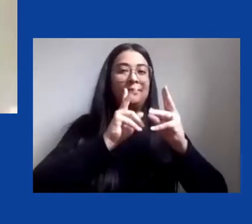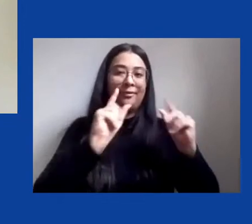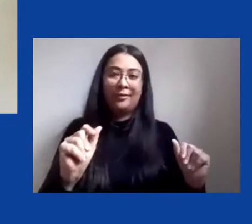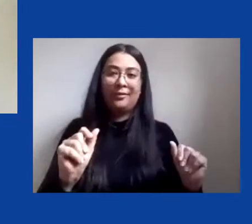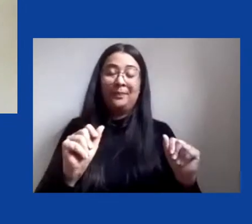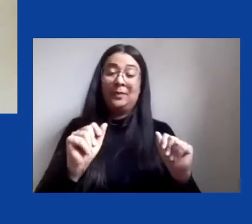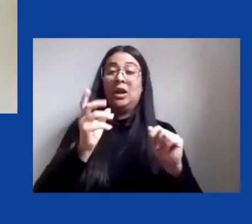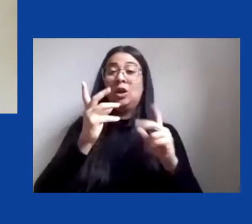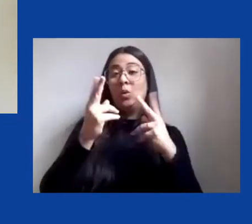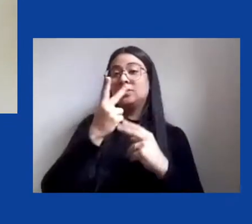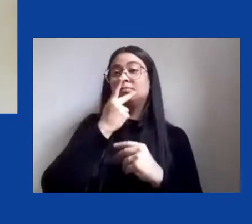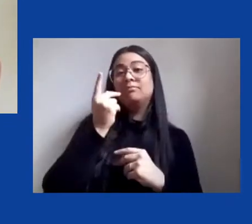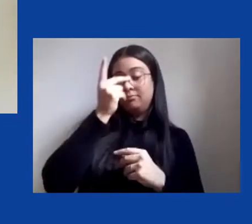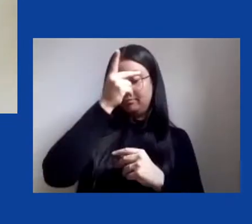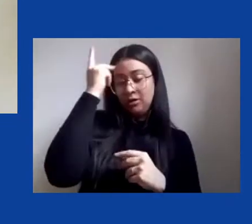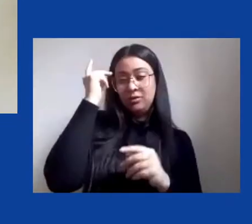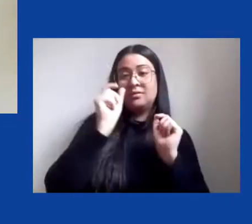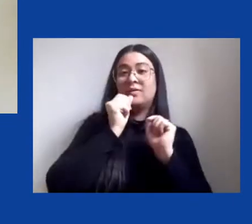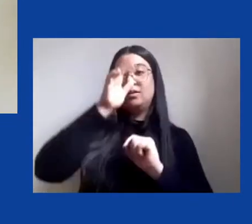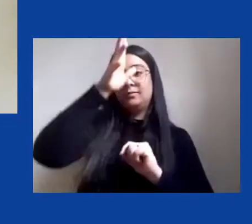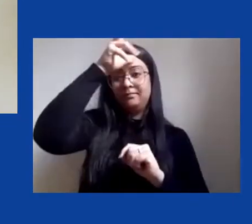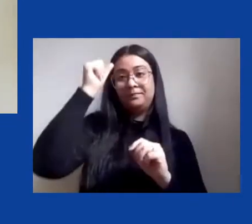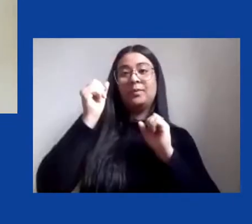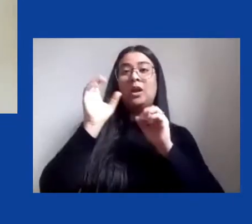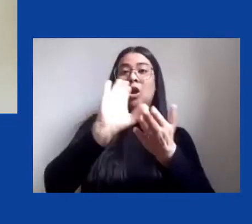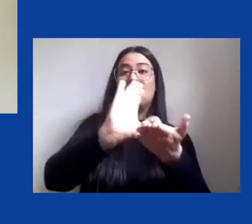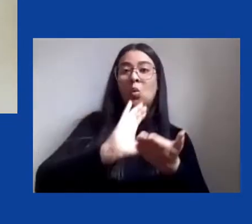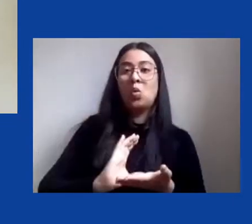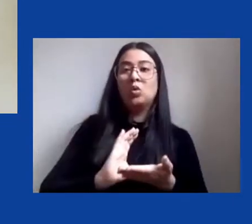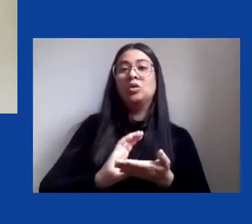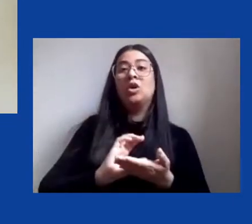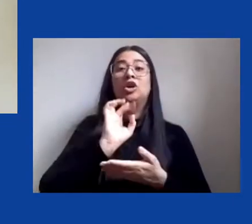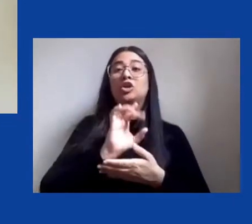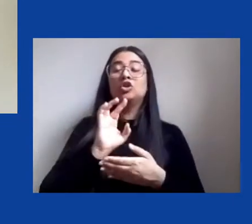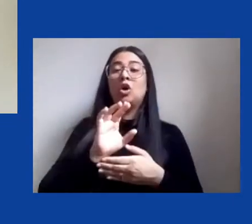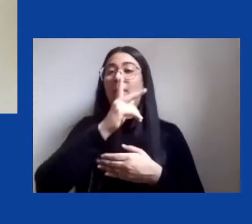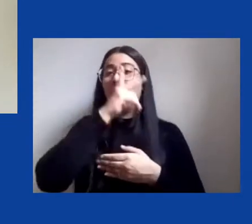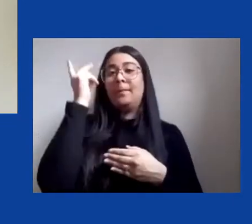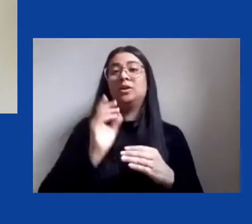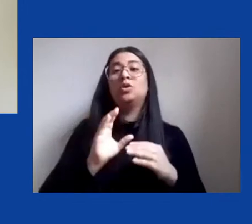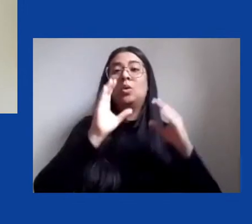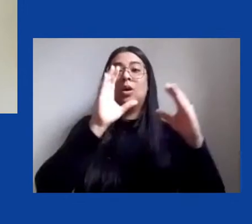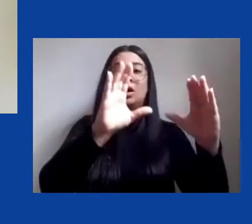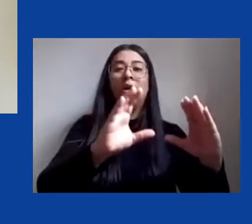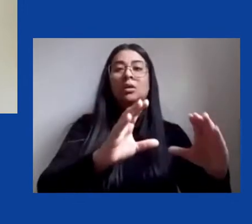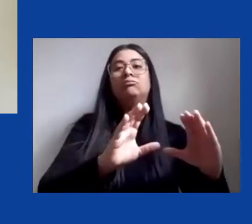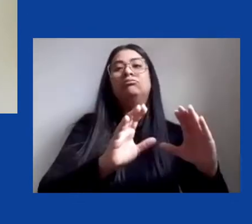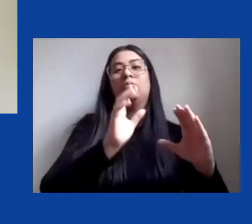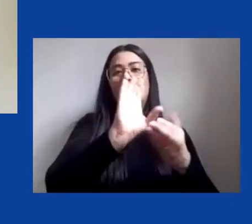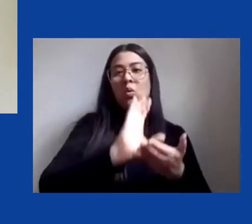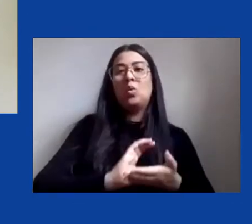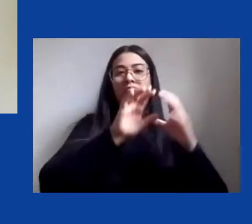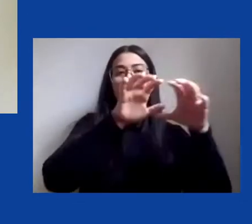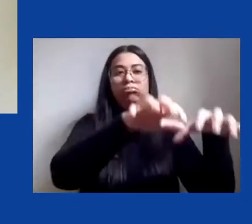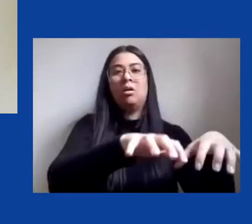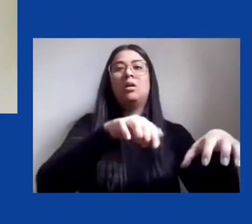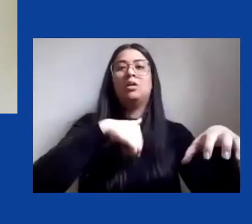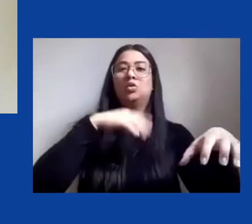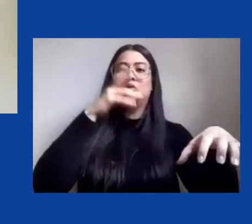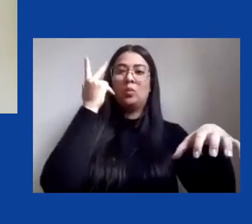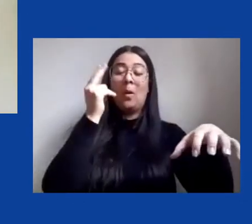um fundo apenas dirigido para a sociedade civil, mas o Fundo Amazônia era